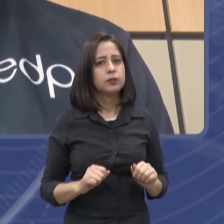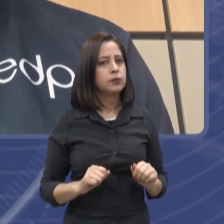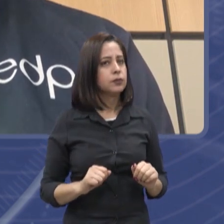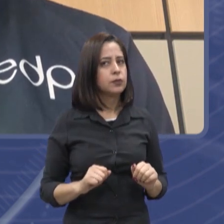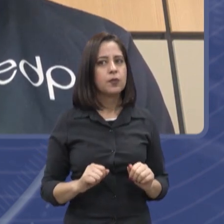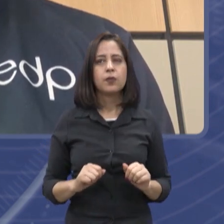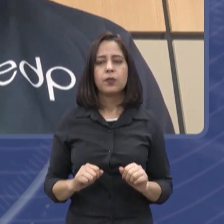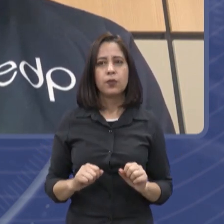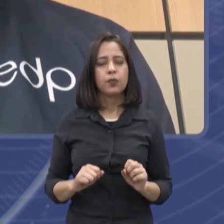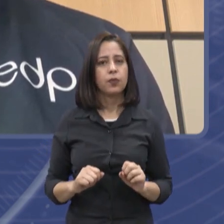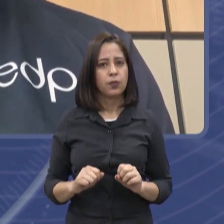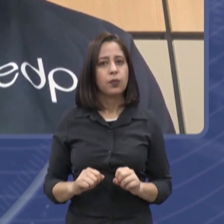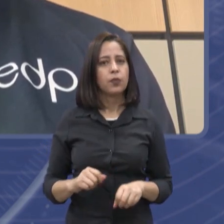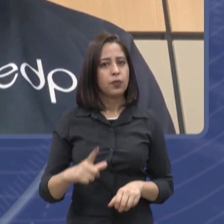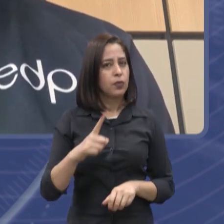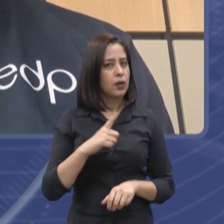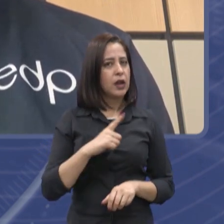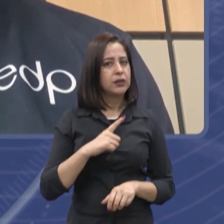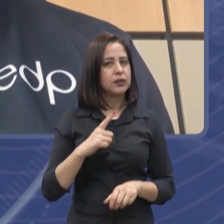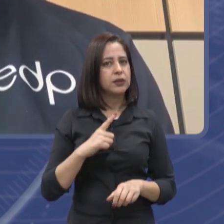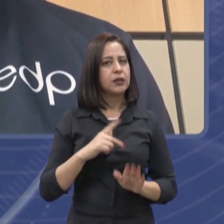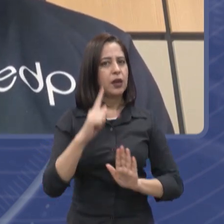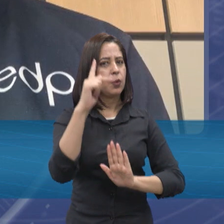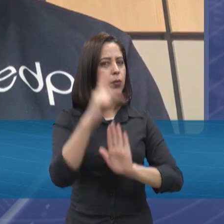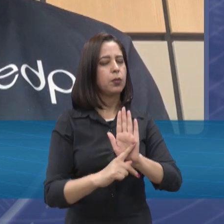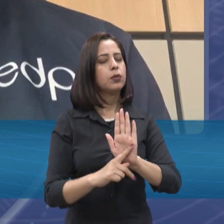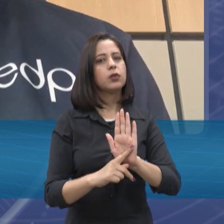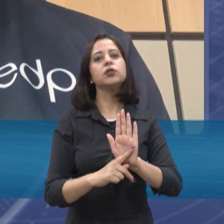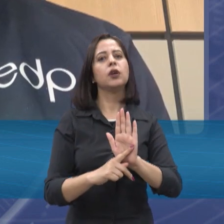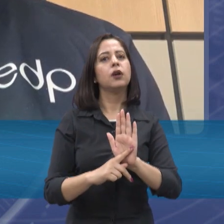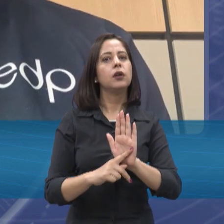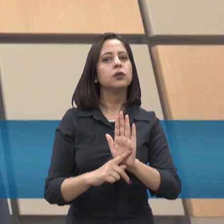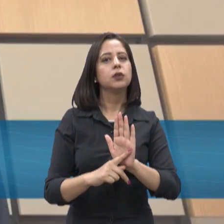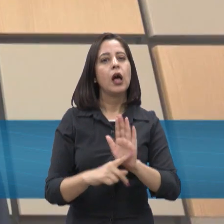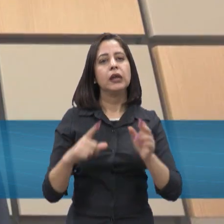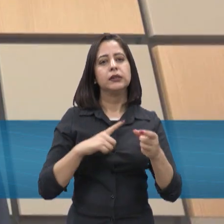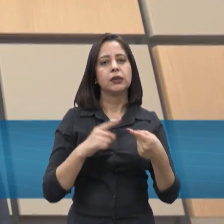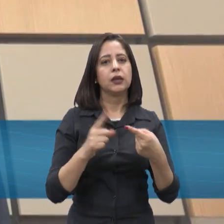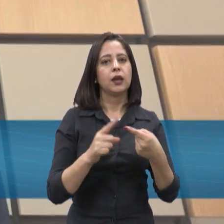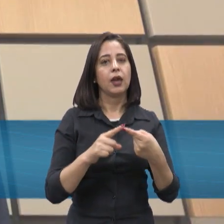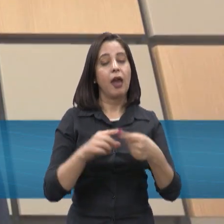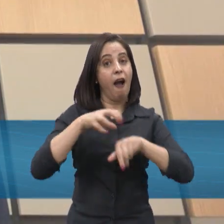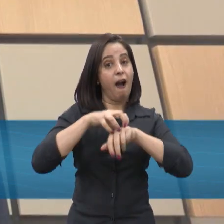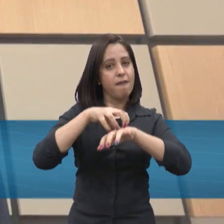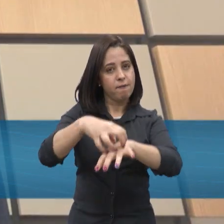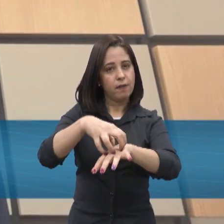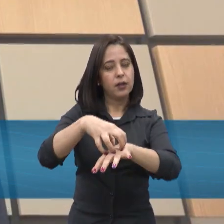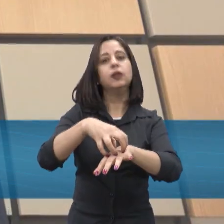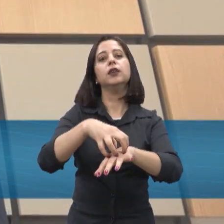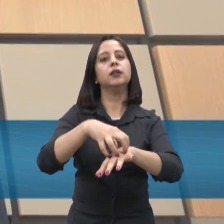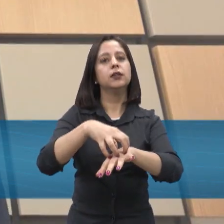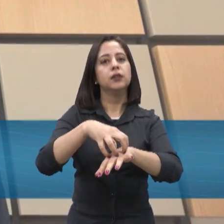gente tem algumas frentes de eficiência energética, né, então, nós temos a Vans da Boa Energia que nós